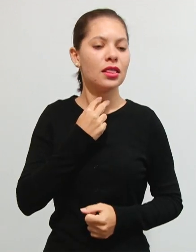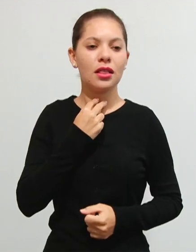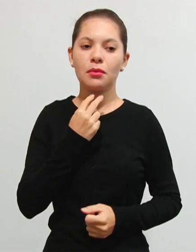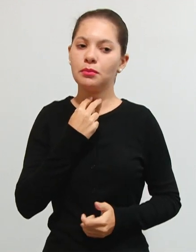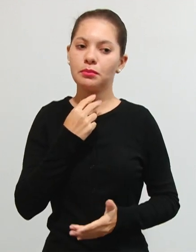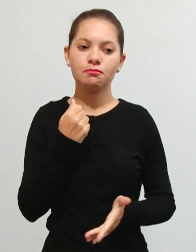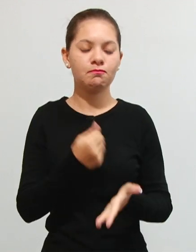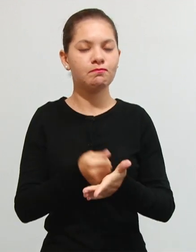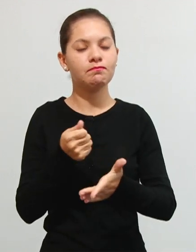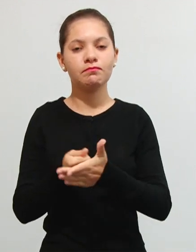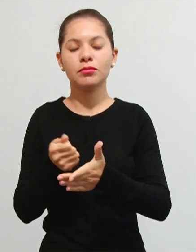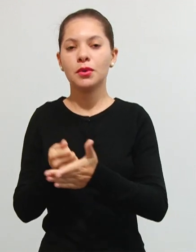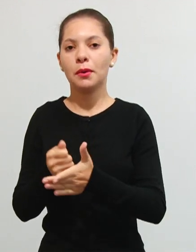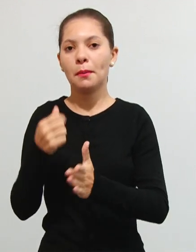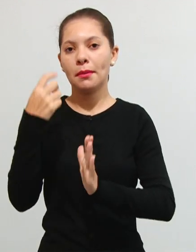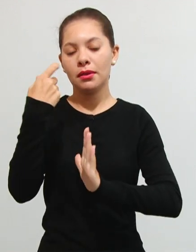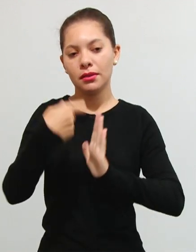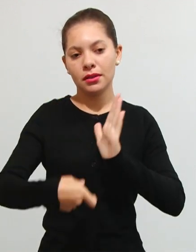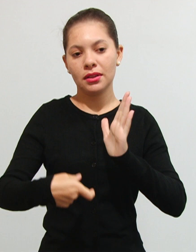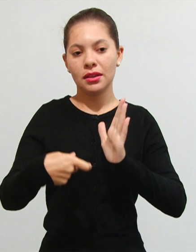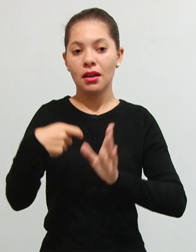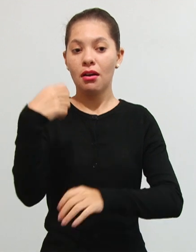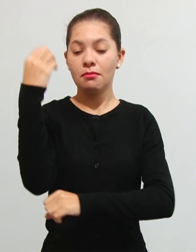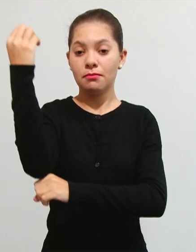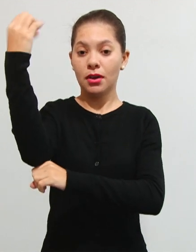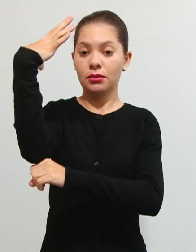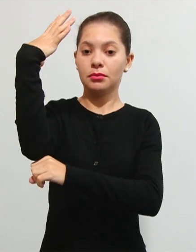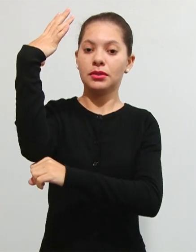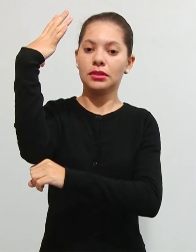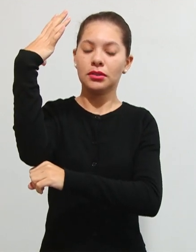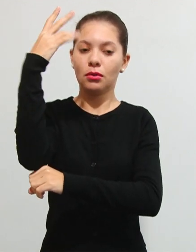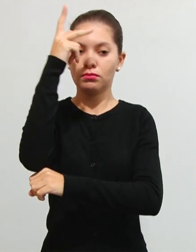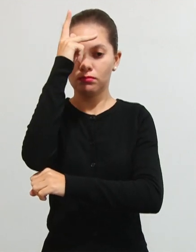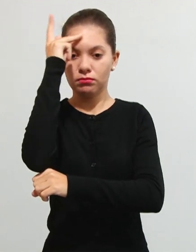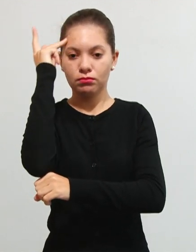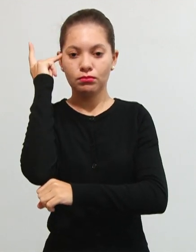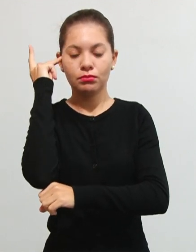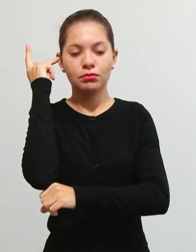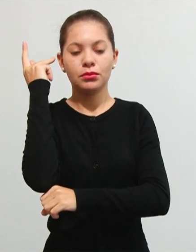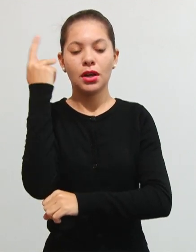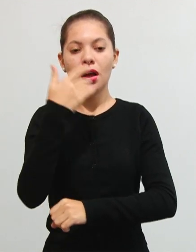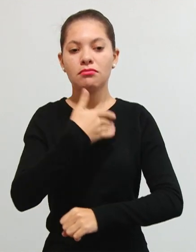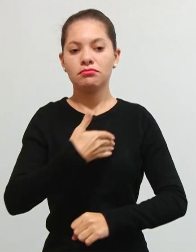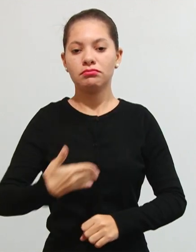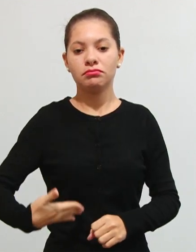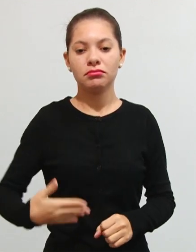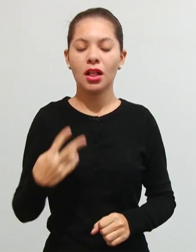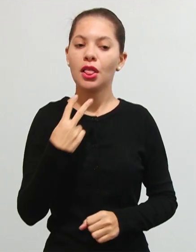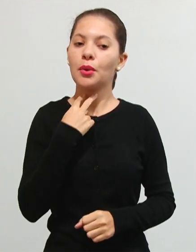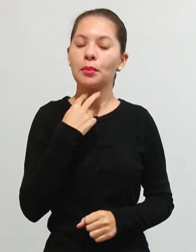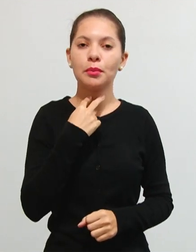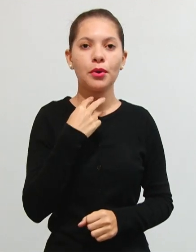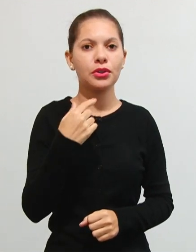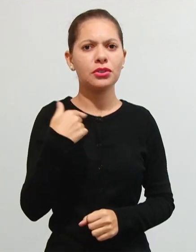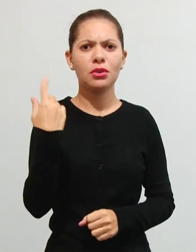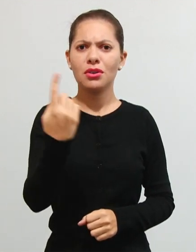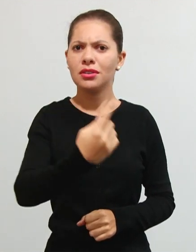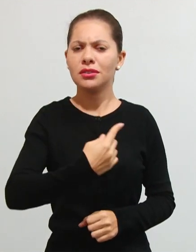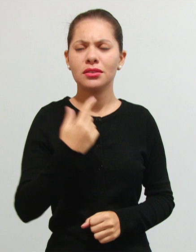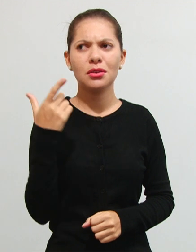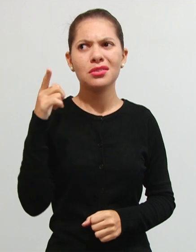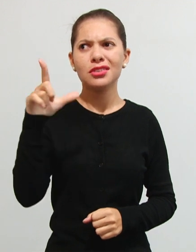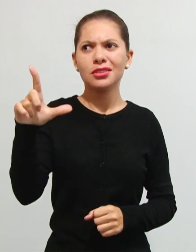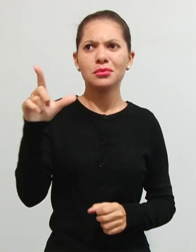mediante taxa. A iluminação pública não pode, porque nós não conseguimos determinar quem são os